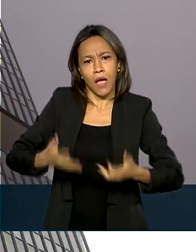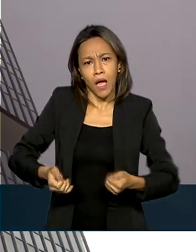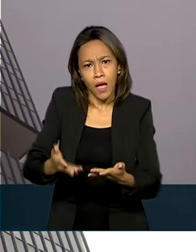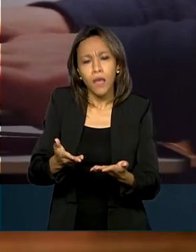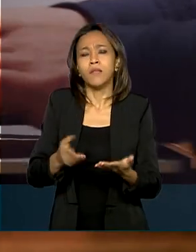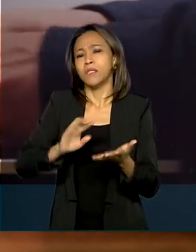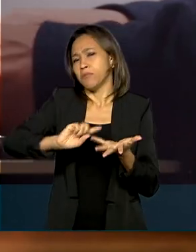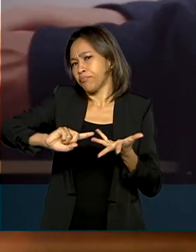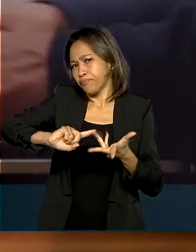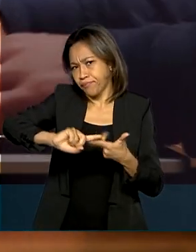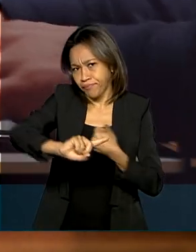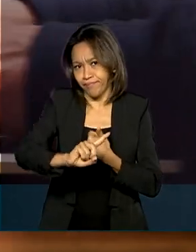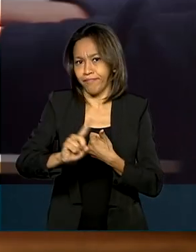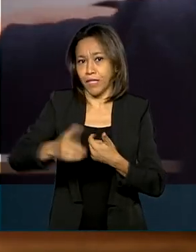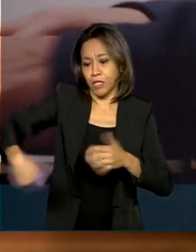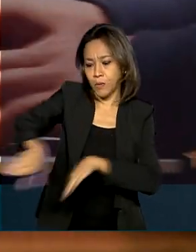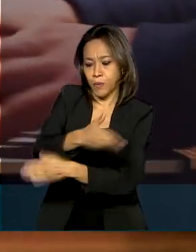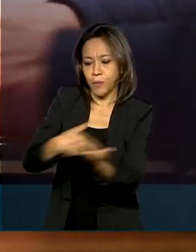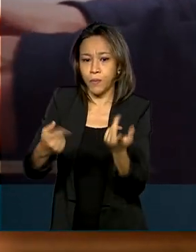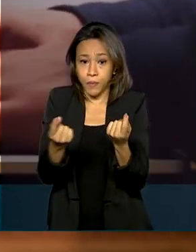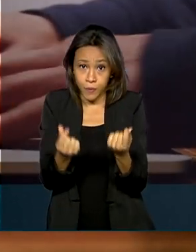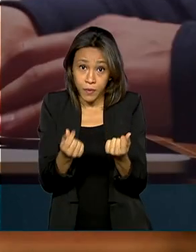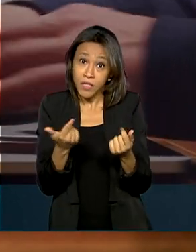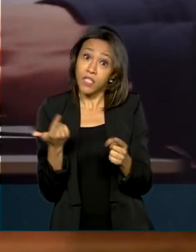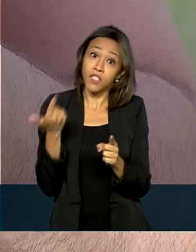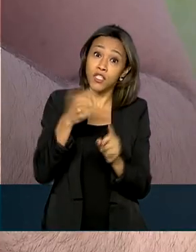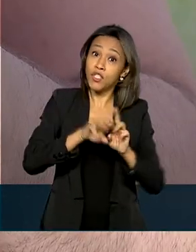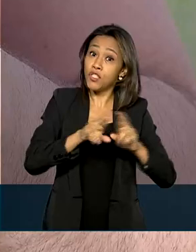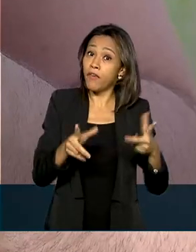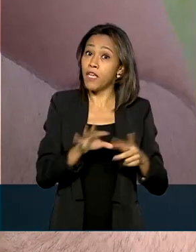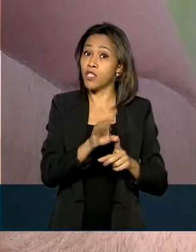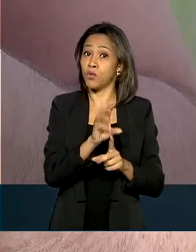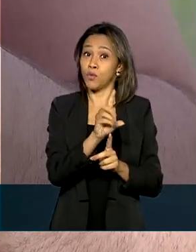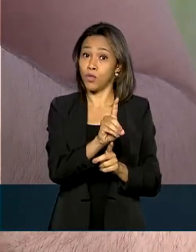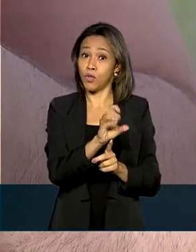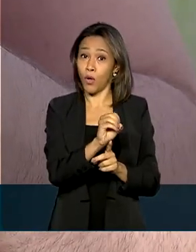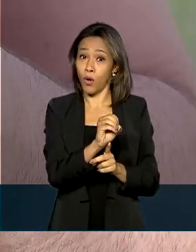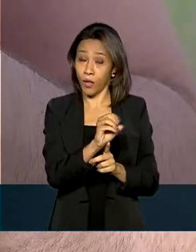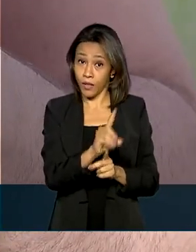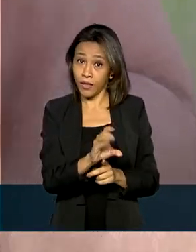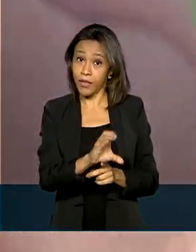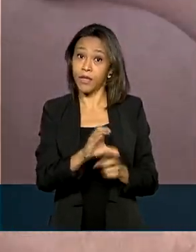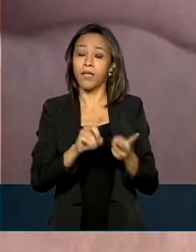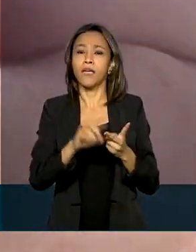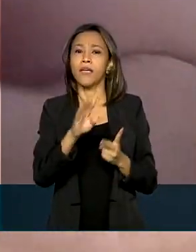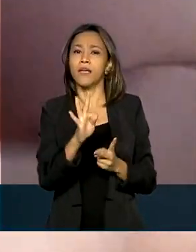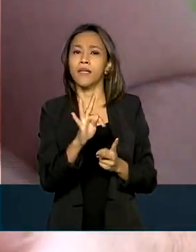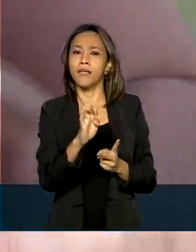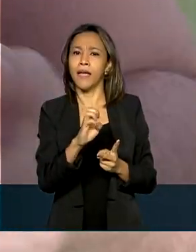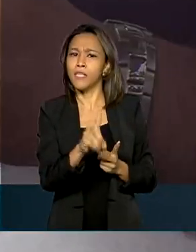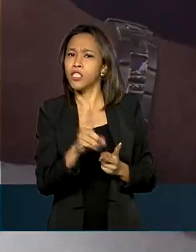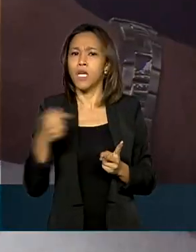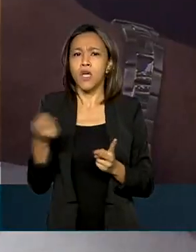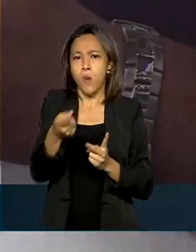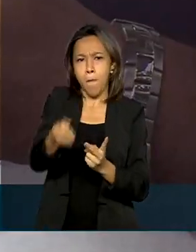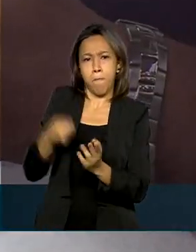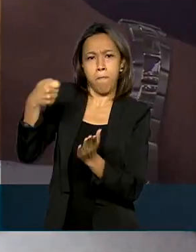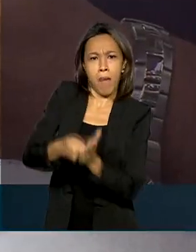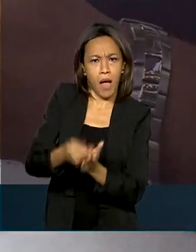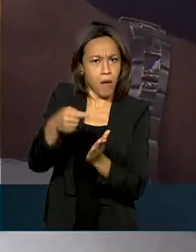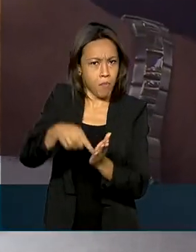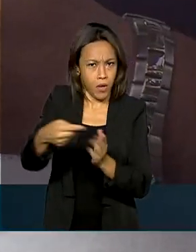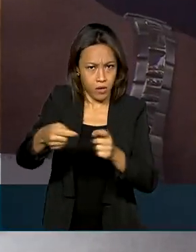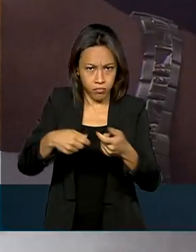financeiras. Diferentemente do DOC e do TED, o PIX não terá custo para pessoas físicas. O novo